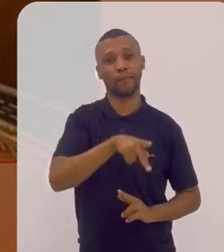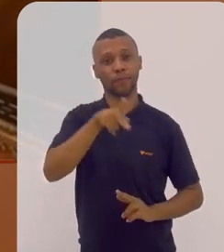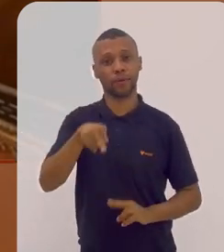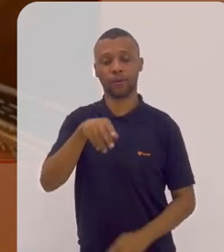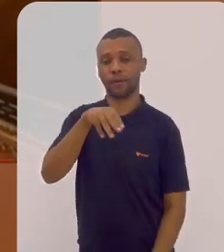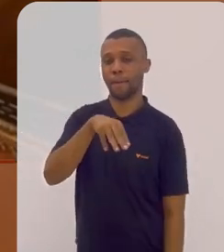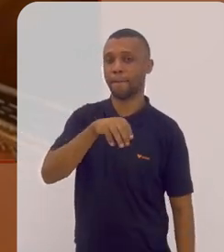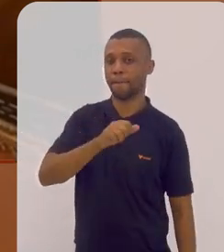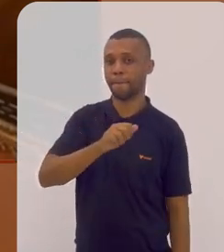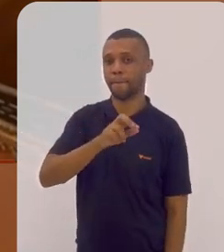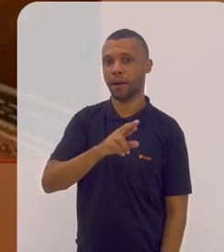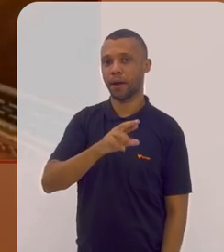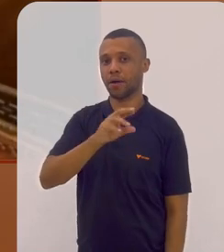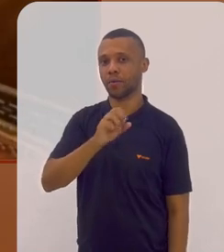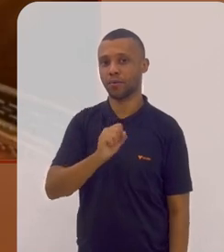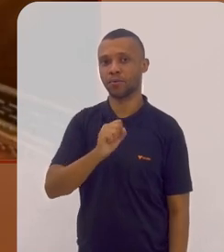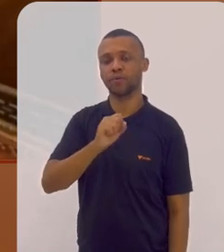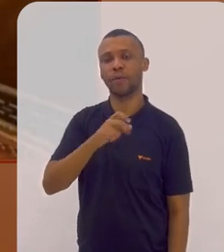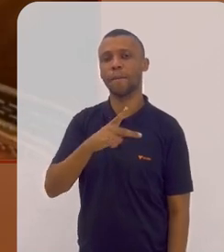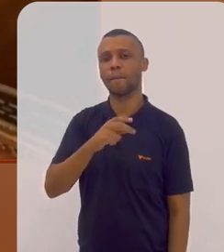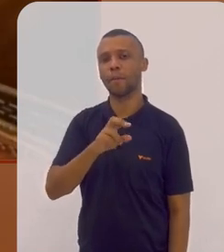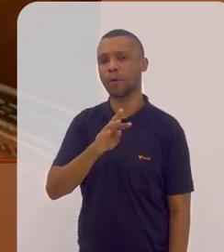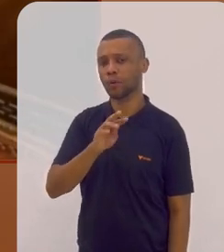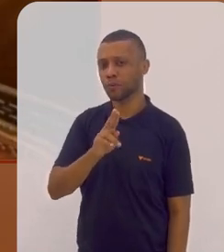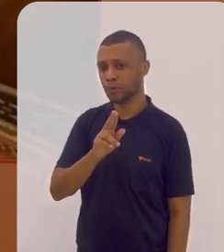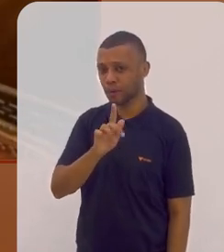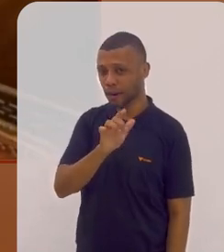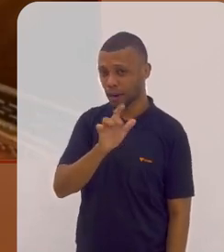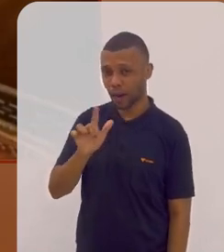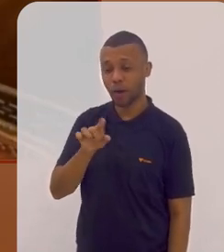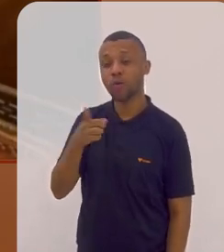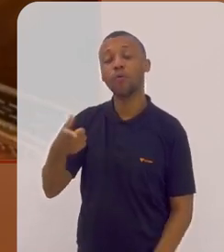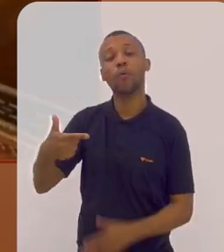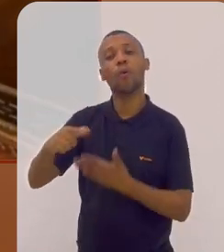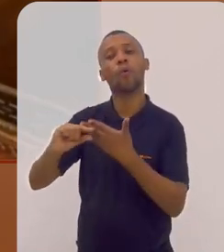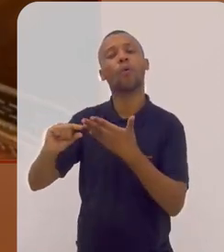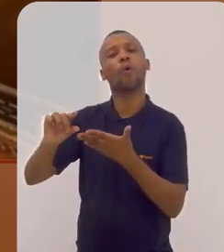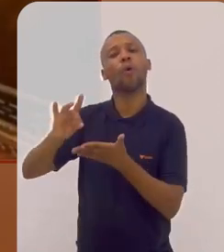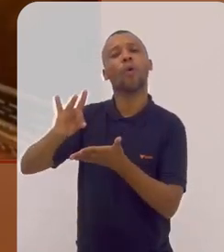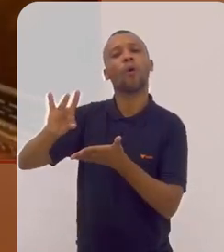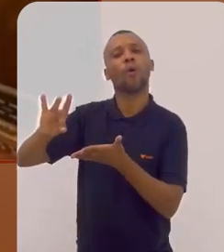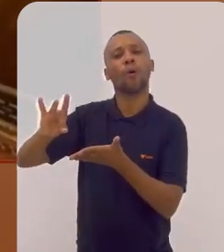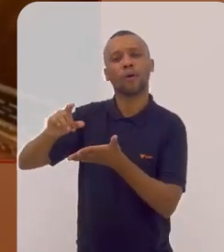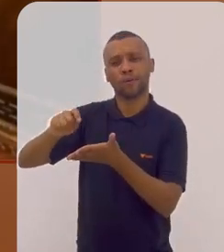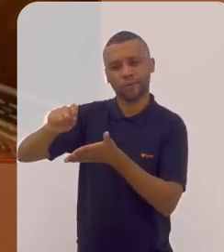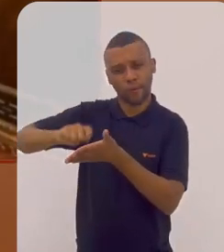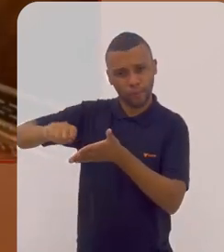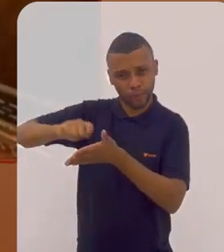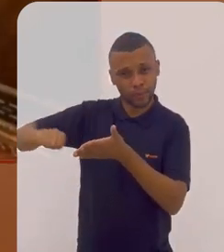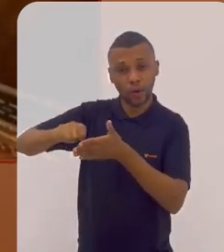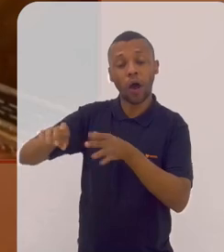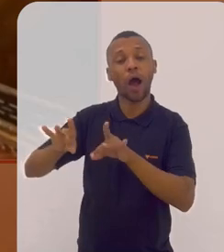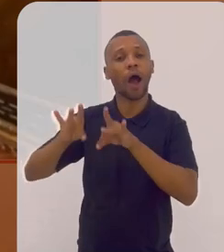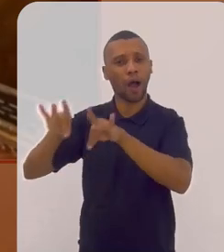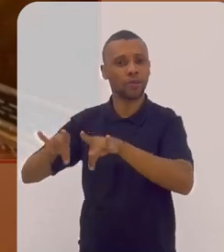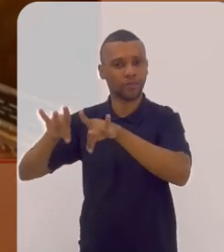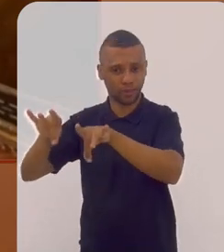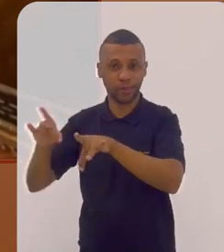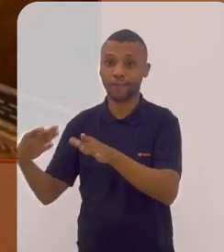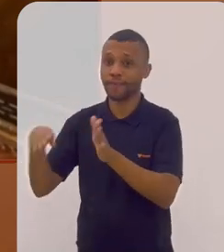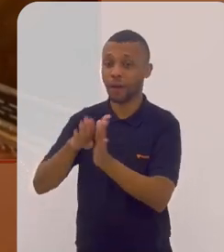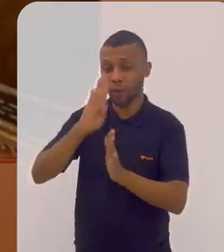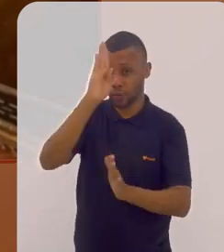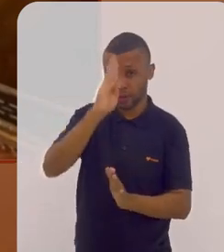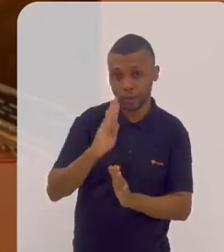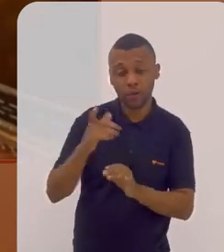mestres Marcos Portugal e Silvismund Neupon o compositor austríaco que veio ao Brasil na época da missão artística